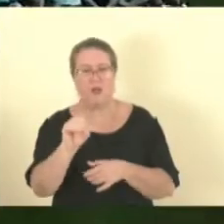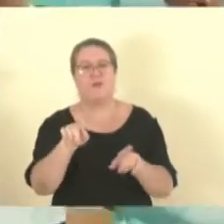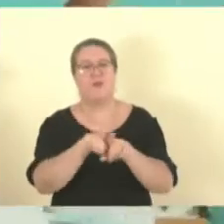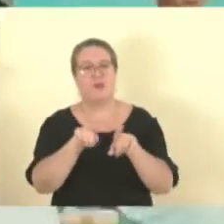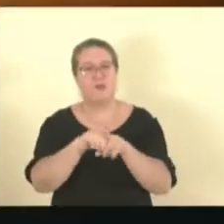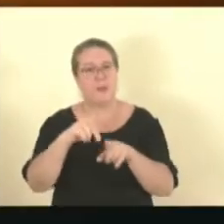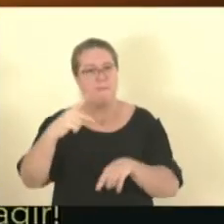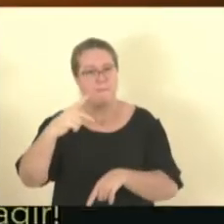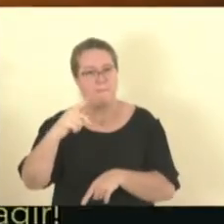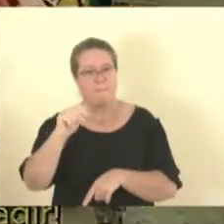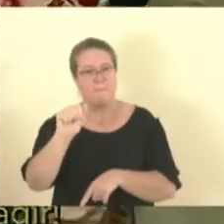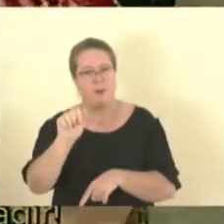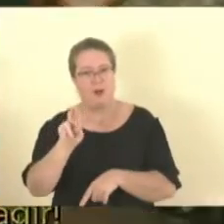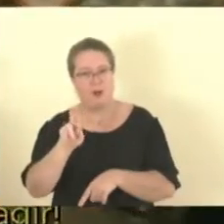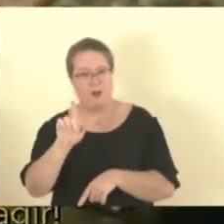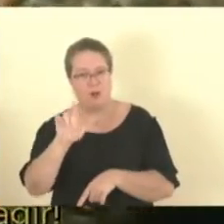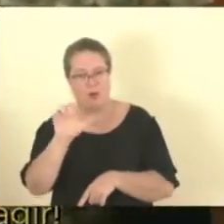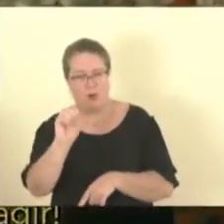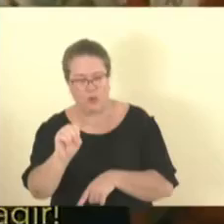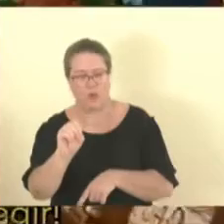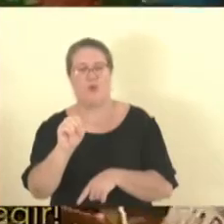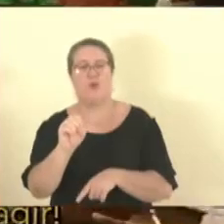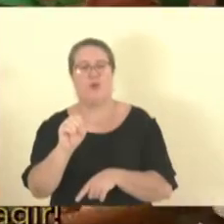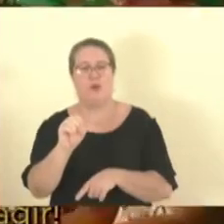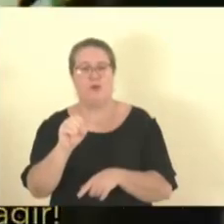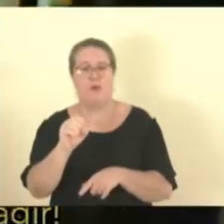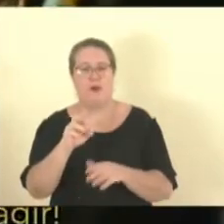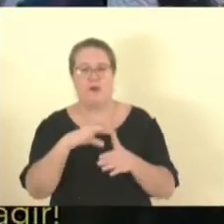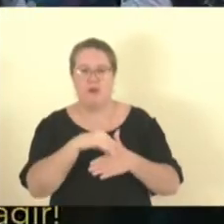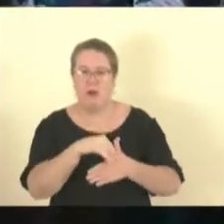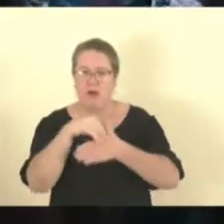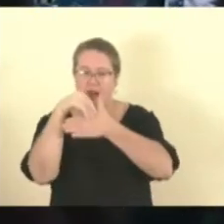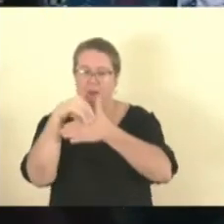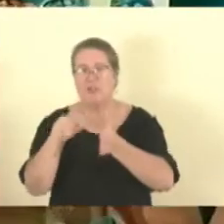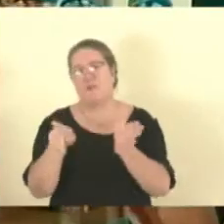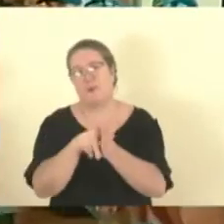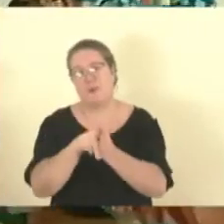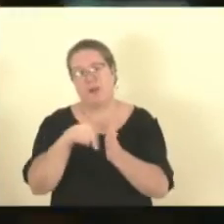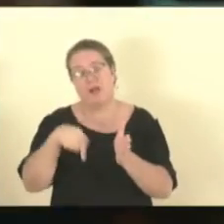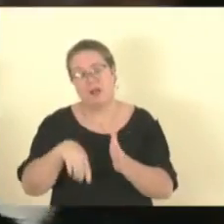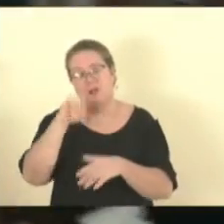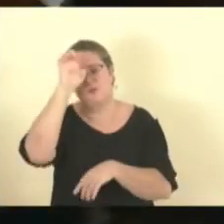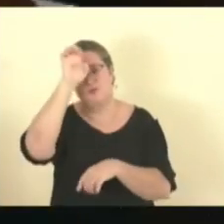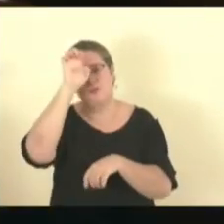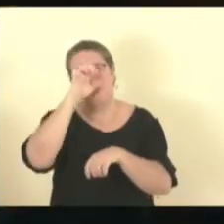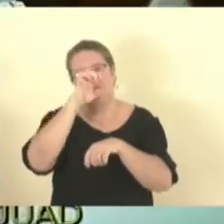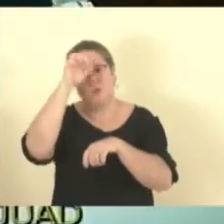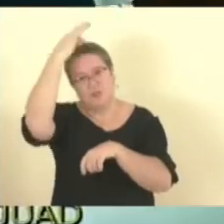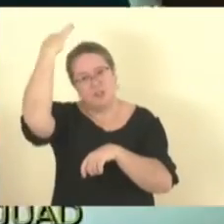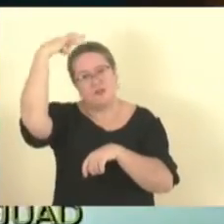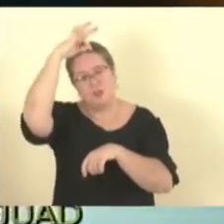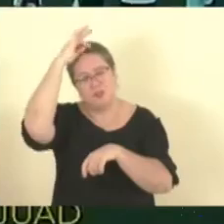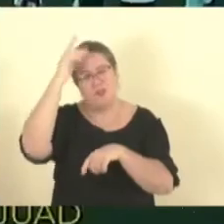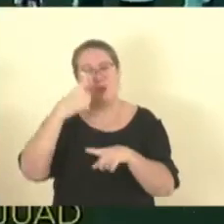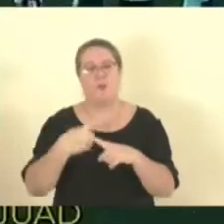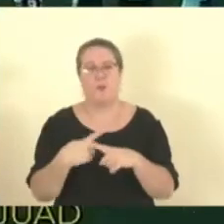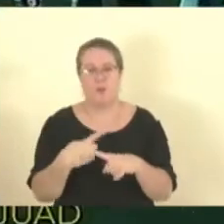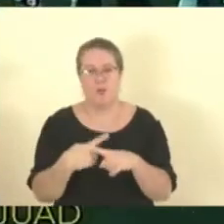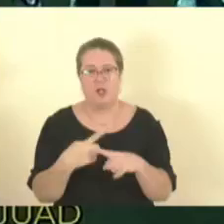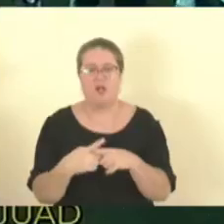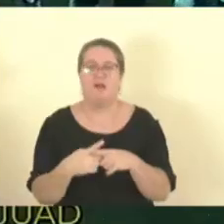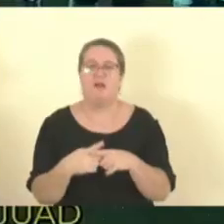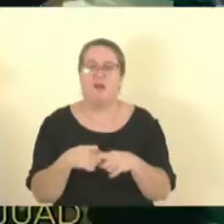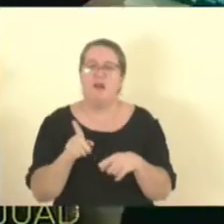na Assembleia e no Espírito Santo. Está com o nosso contato, você pode falar com ele. Porque, de fato, é uma